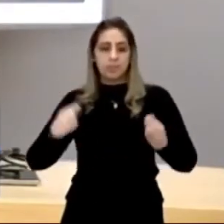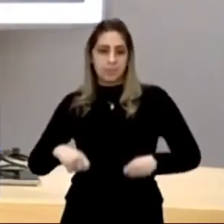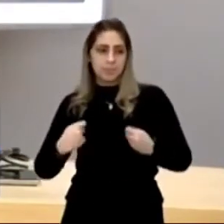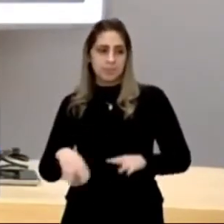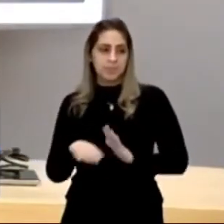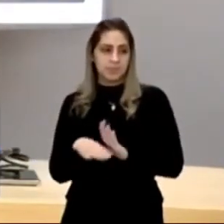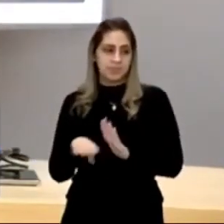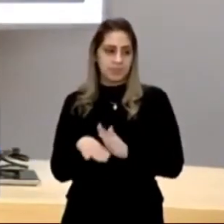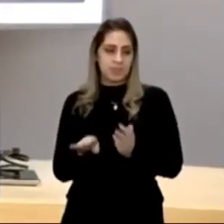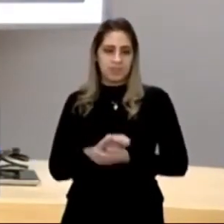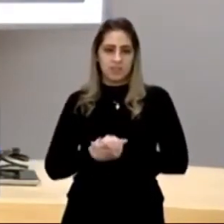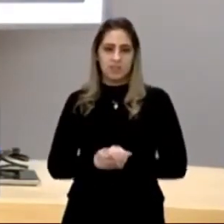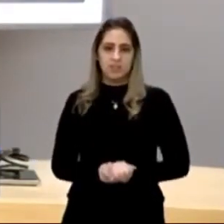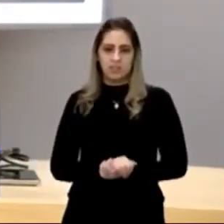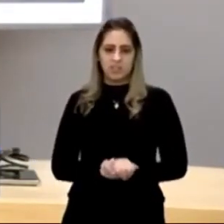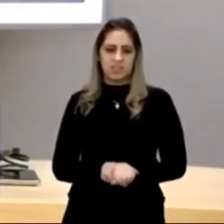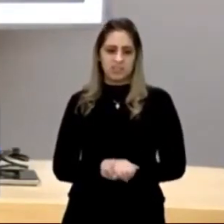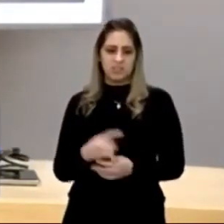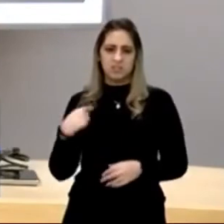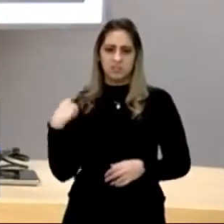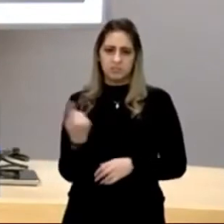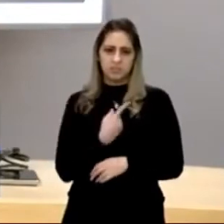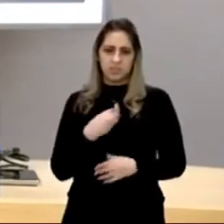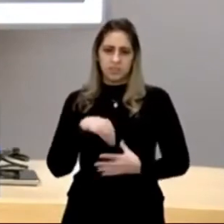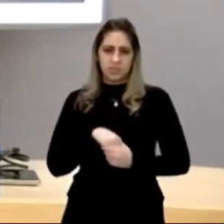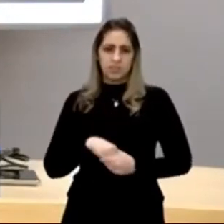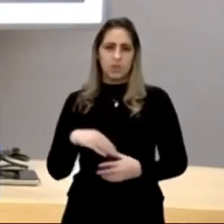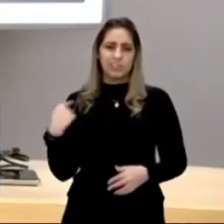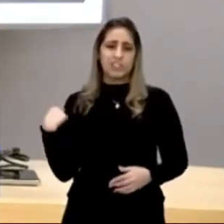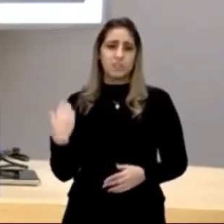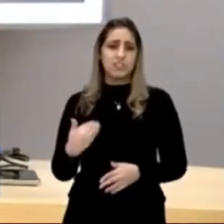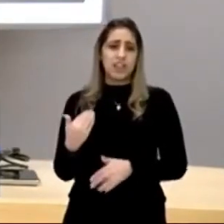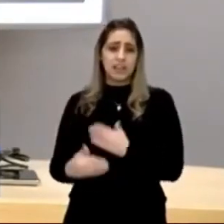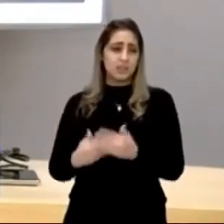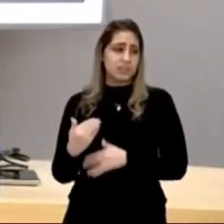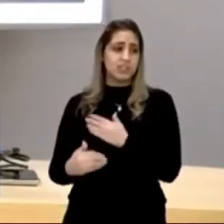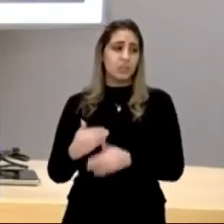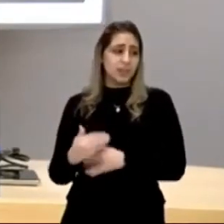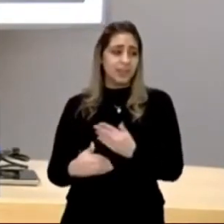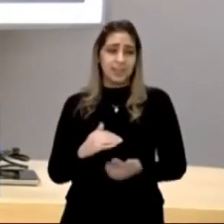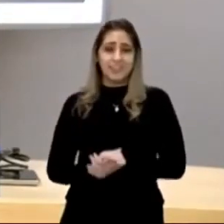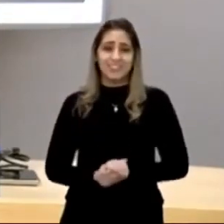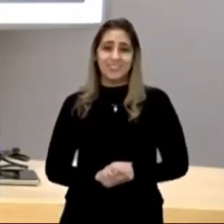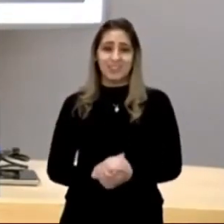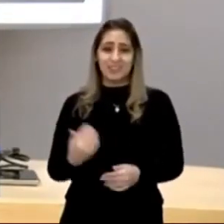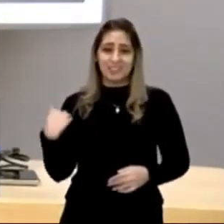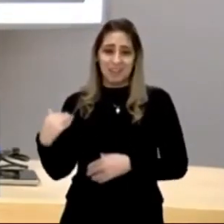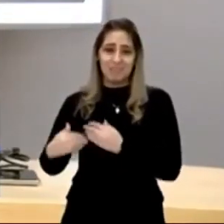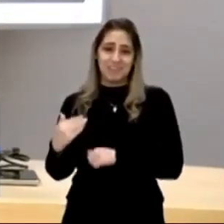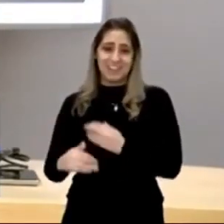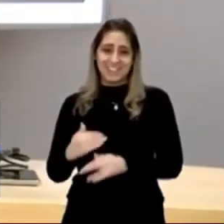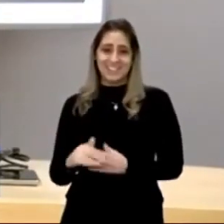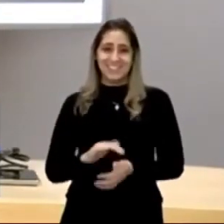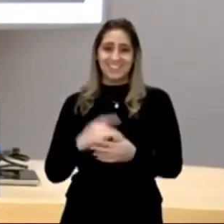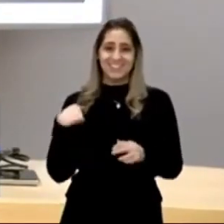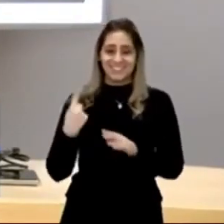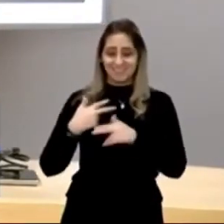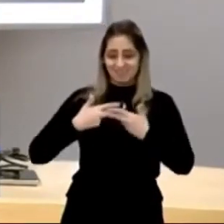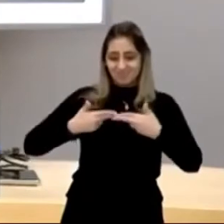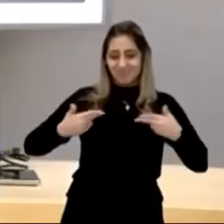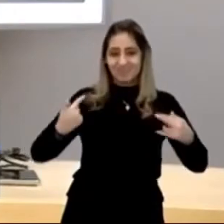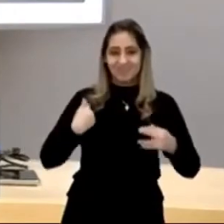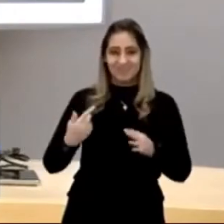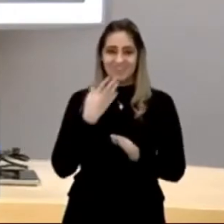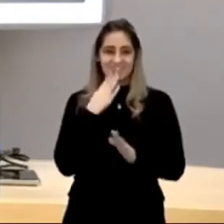foi apenas mais uma tarde. Mas para a história do mundo, foi o quê? Foi a ascensão de